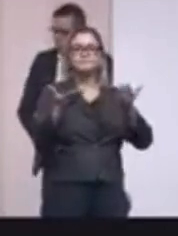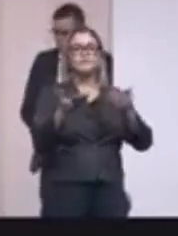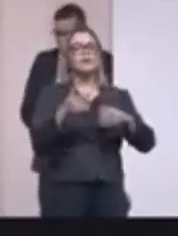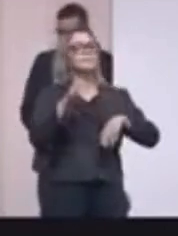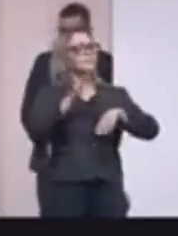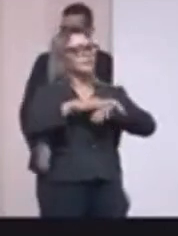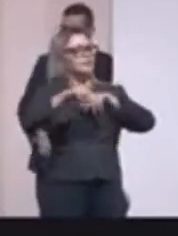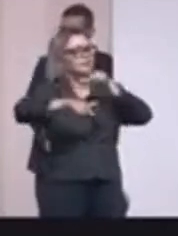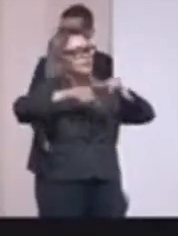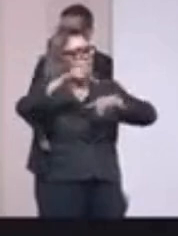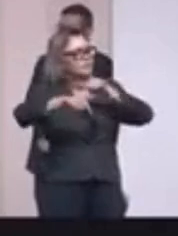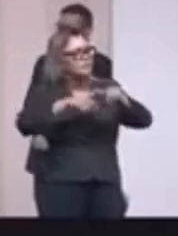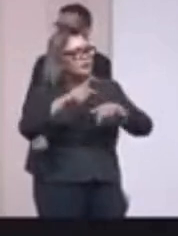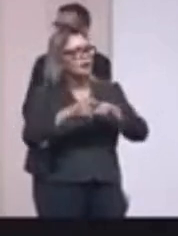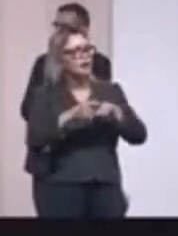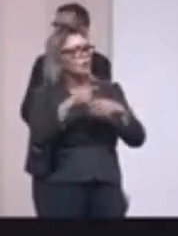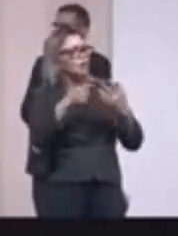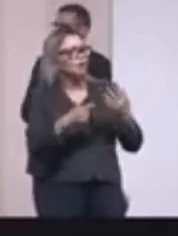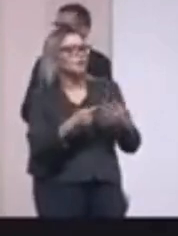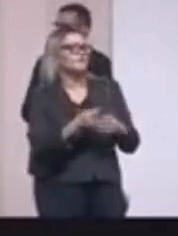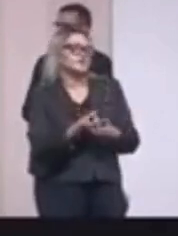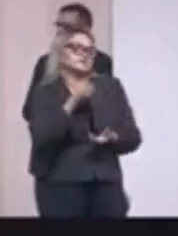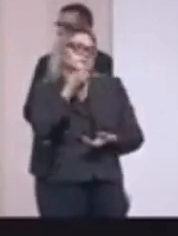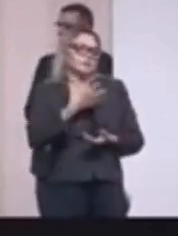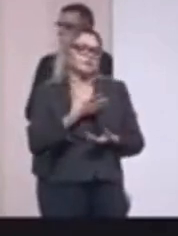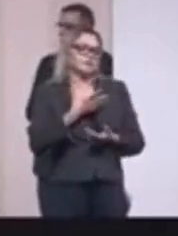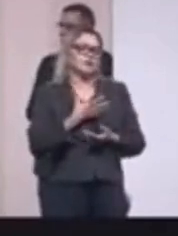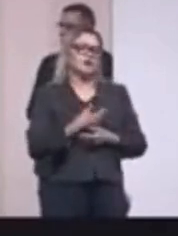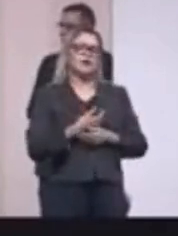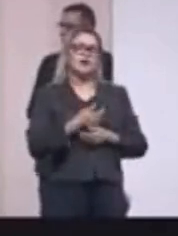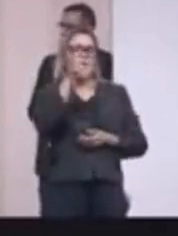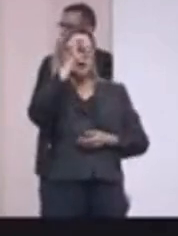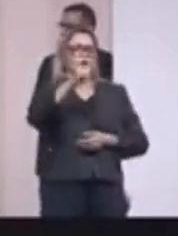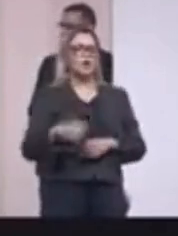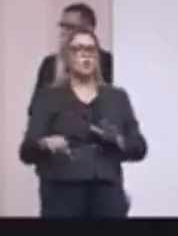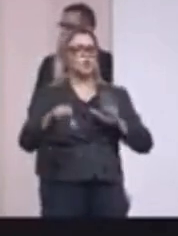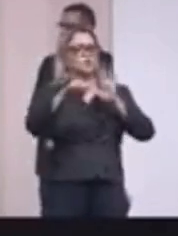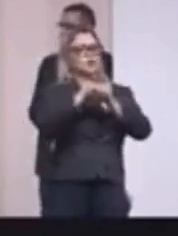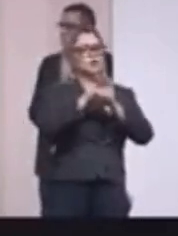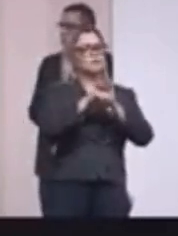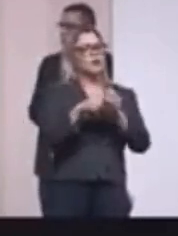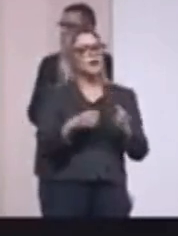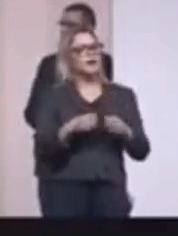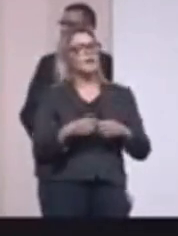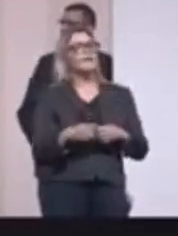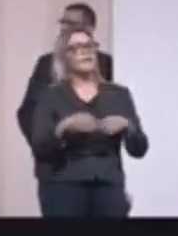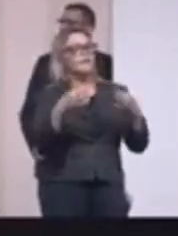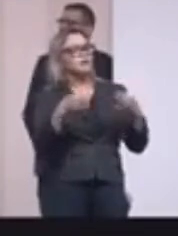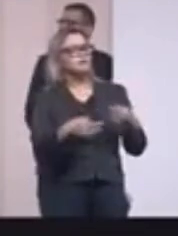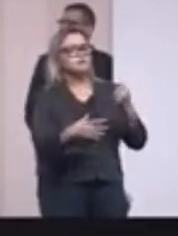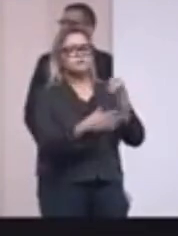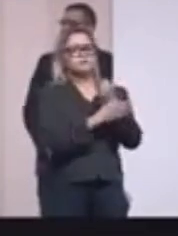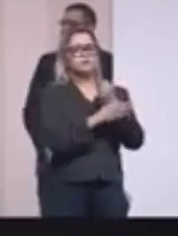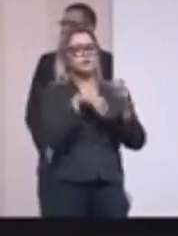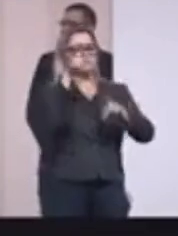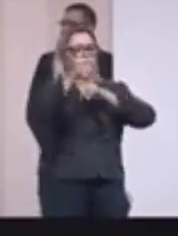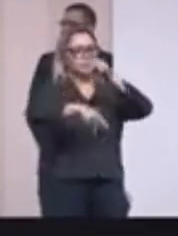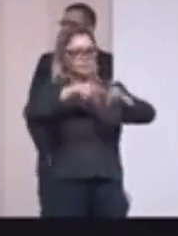fazer aquilo que elas fazem muito bem, que é combater o crime, que é garantir segurança para a população.